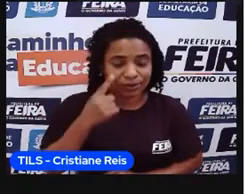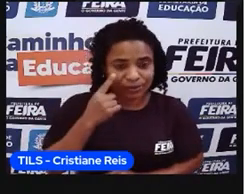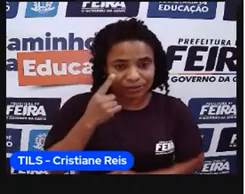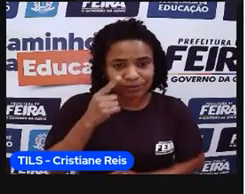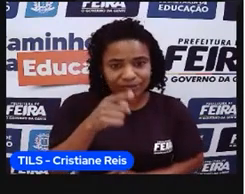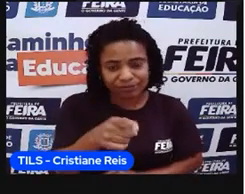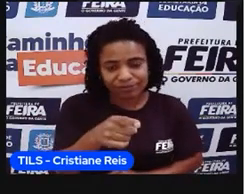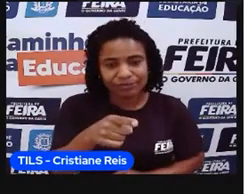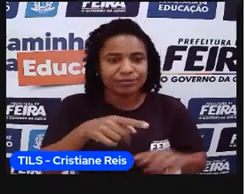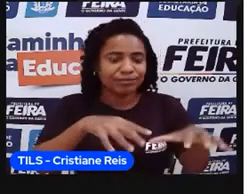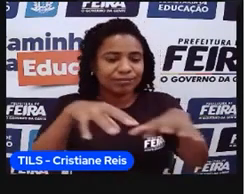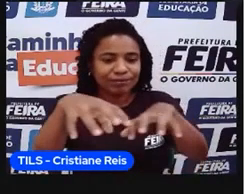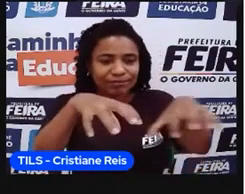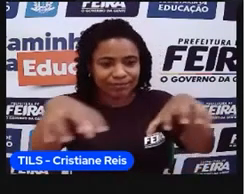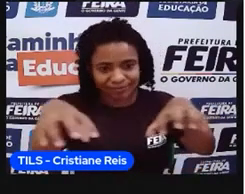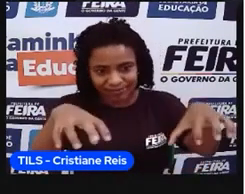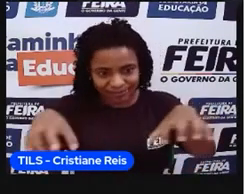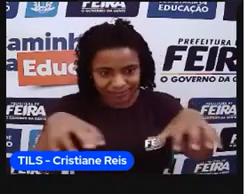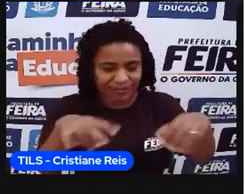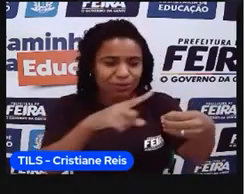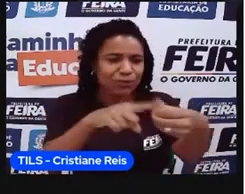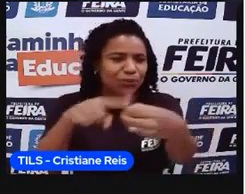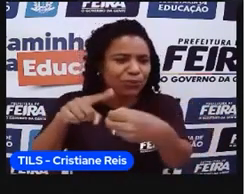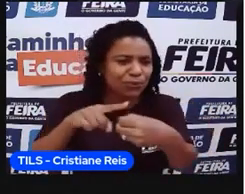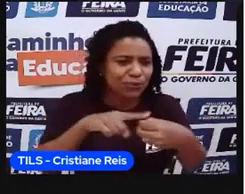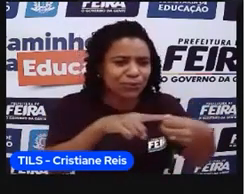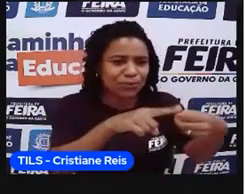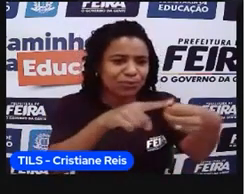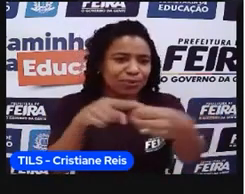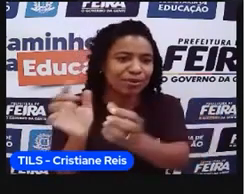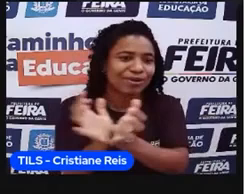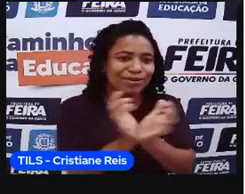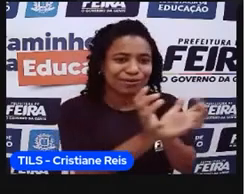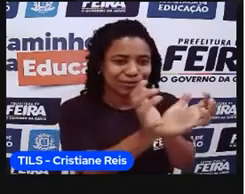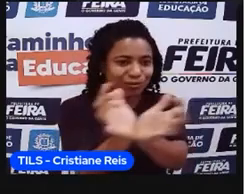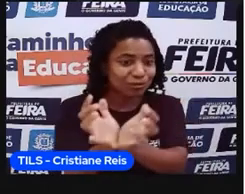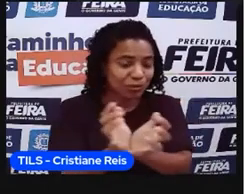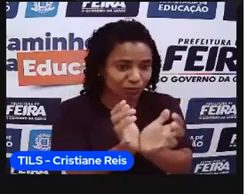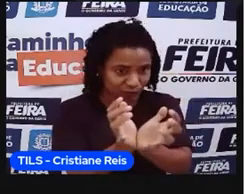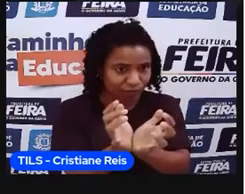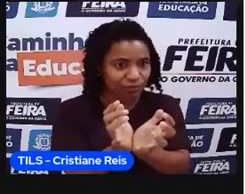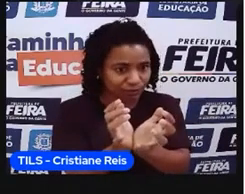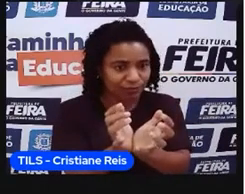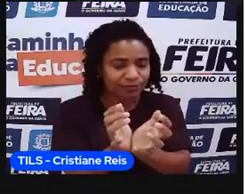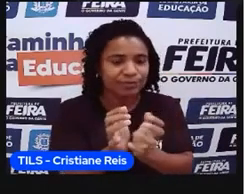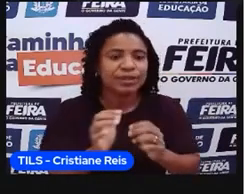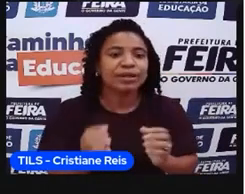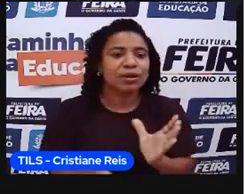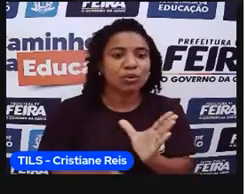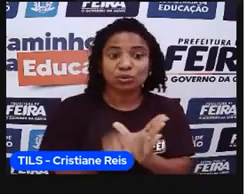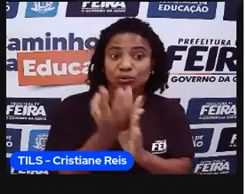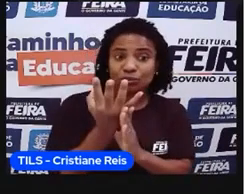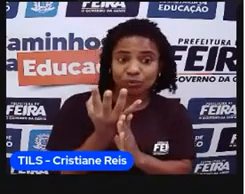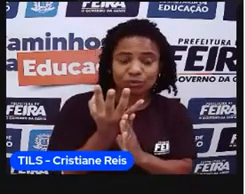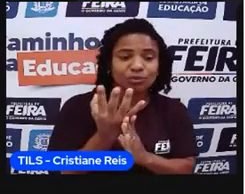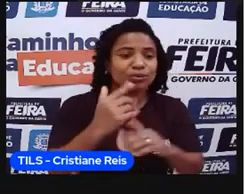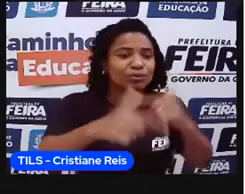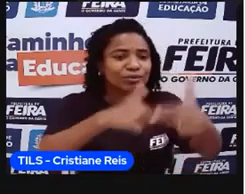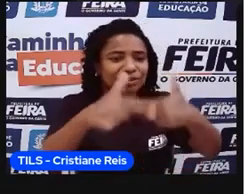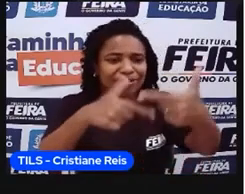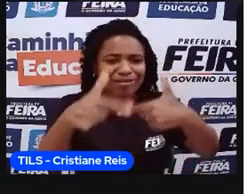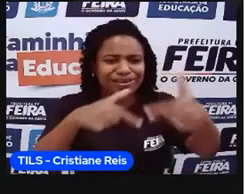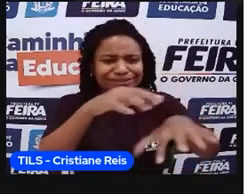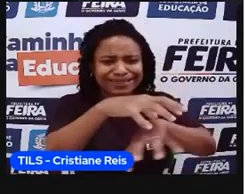formação dessas ilhas, com a formação desses povoados, com o, com essa atividade mais espalhada no